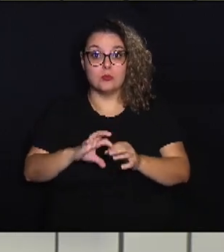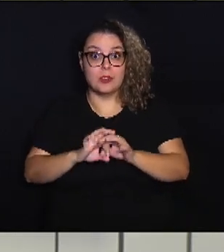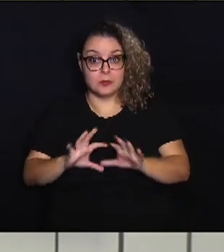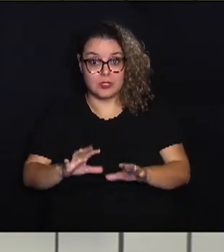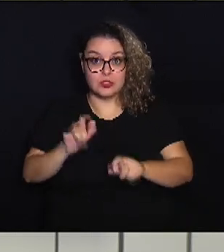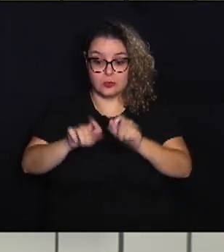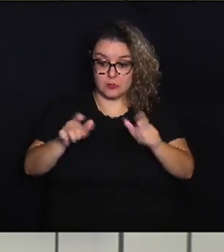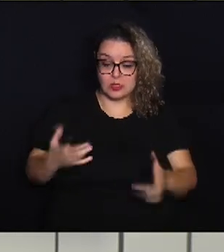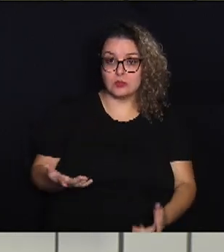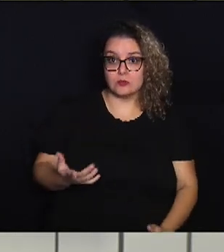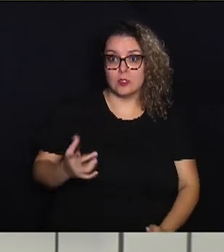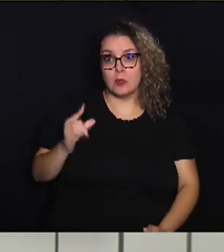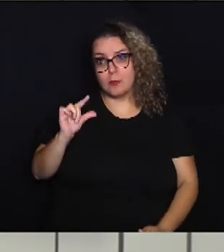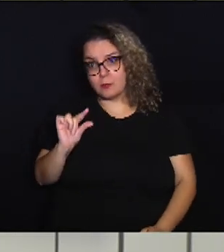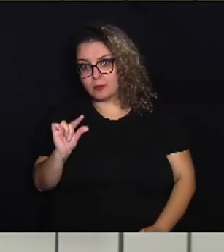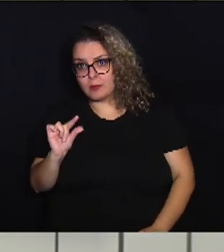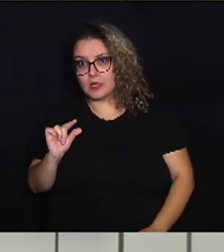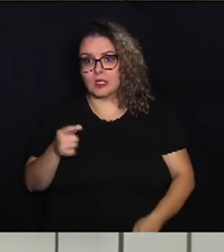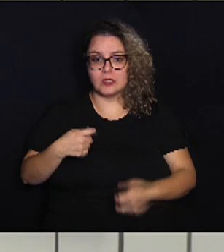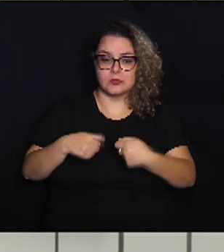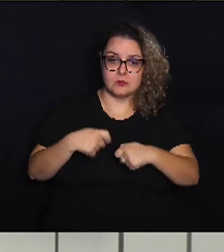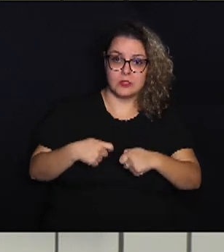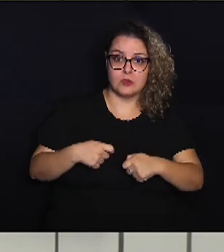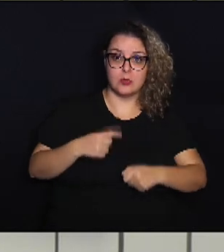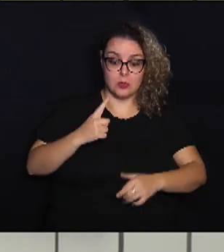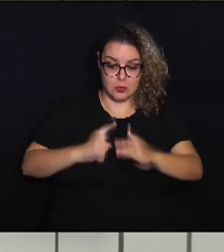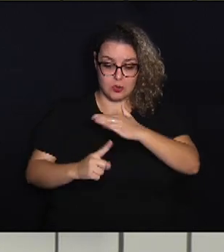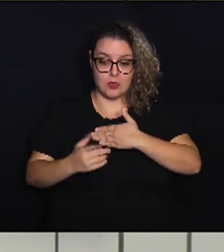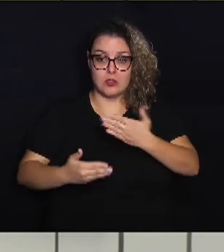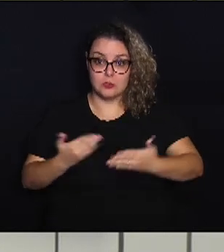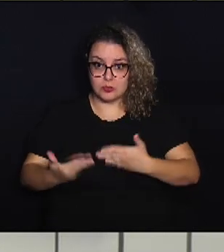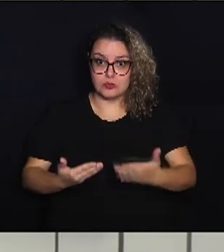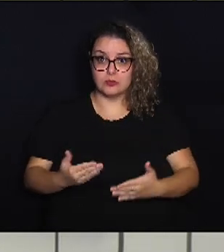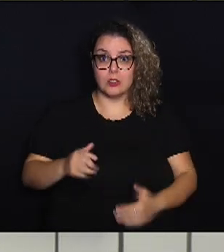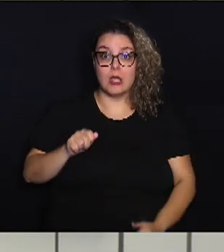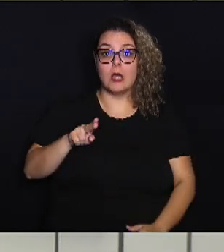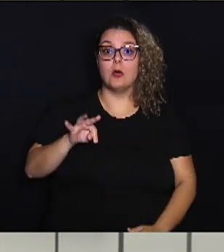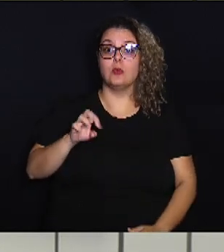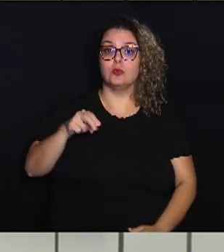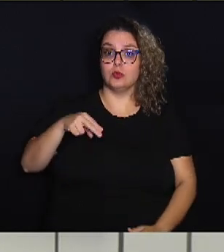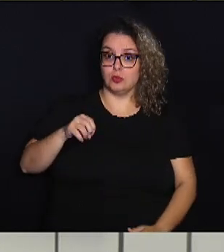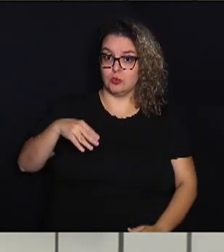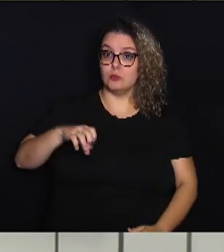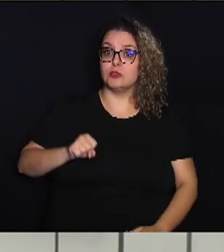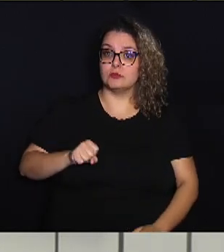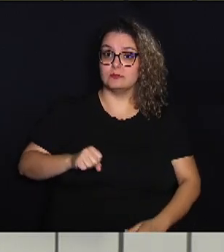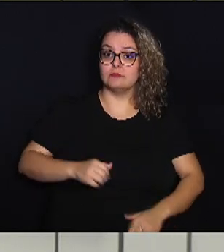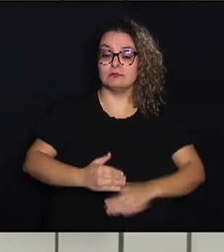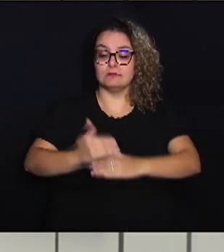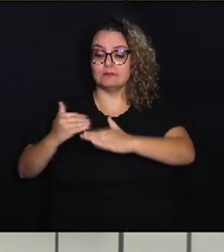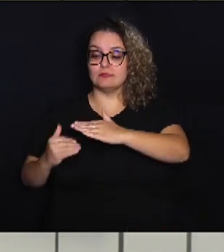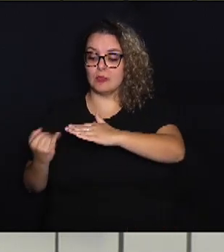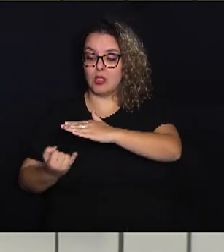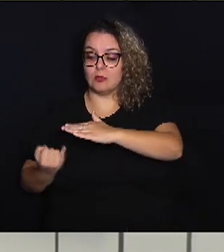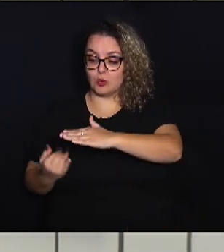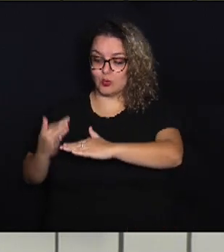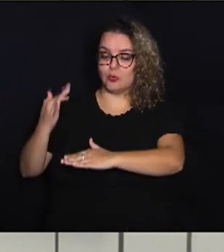pessoas com pequenos negócios ou prestadores de serviços autônomos saiam da informalidade.